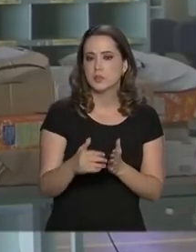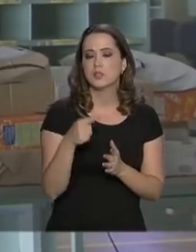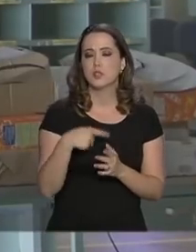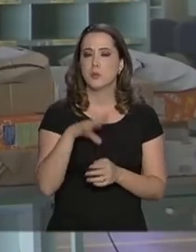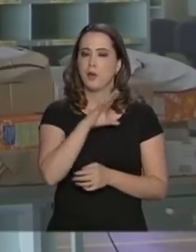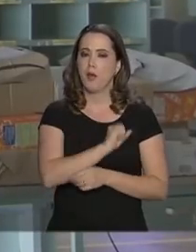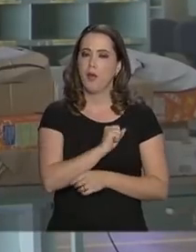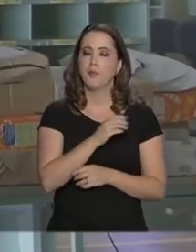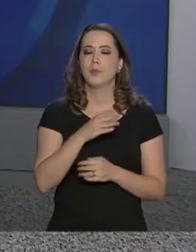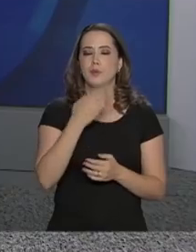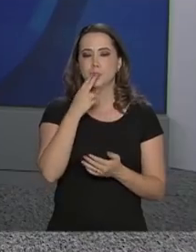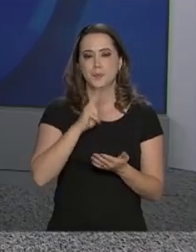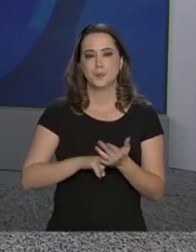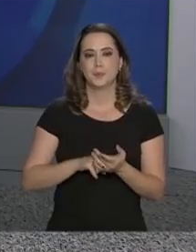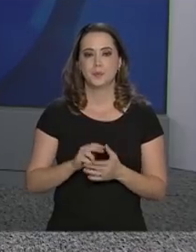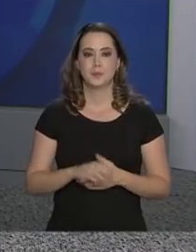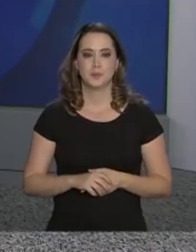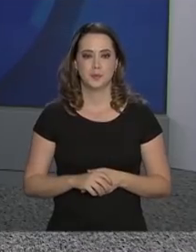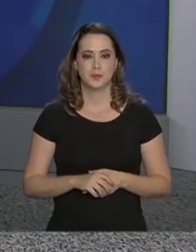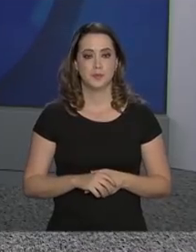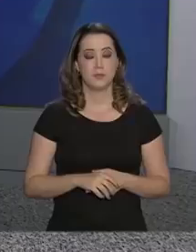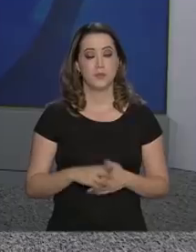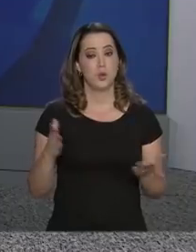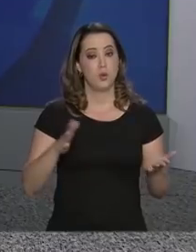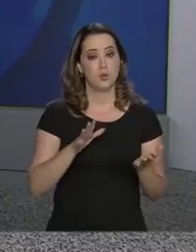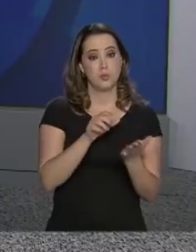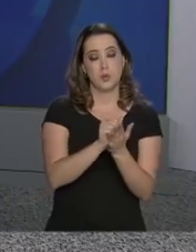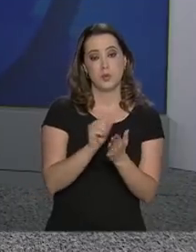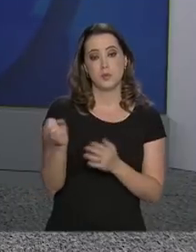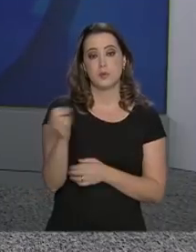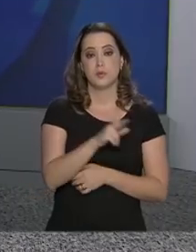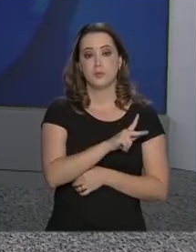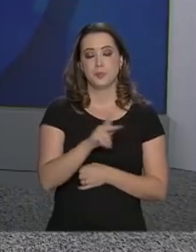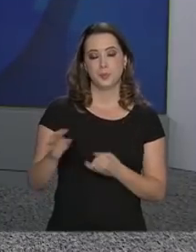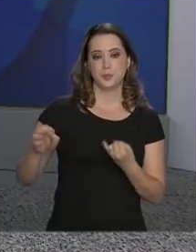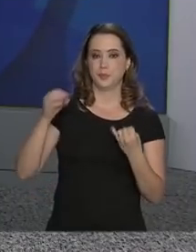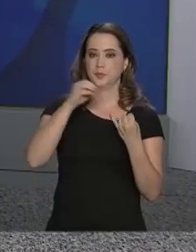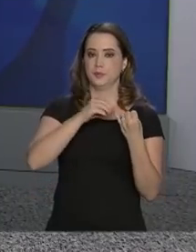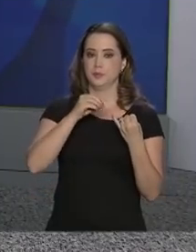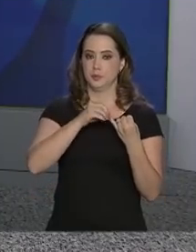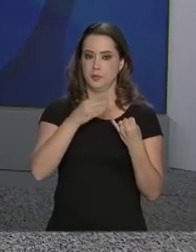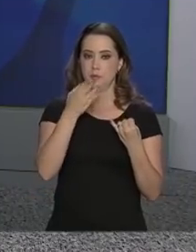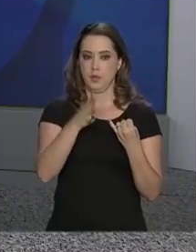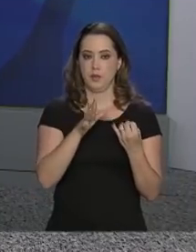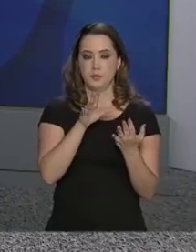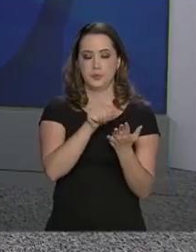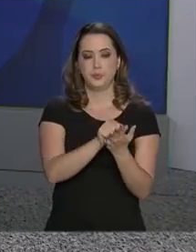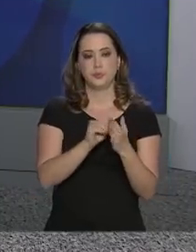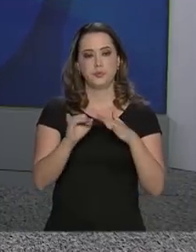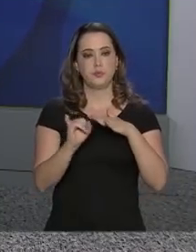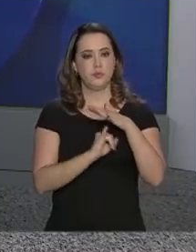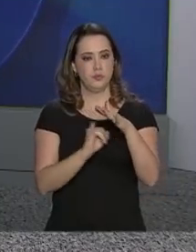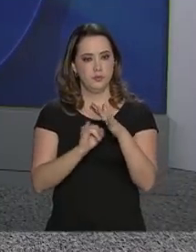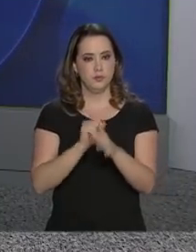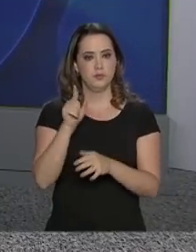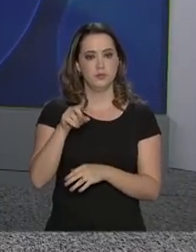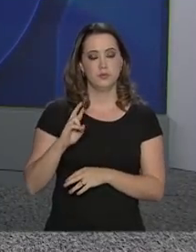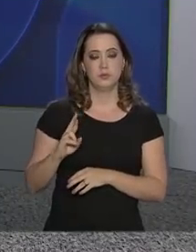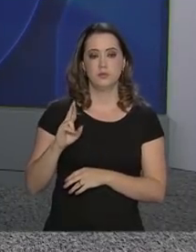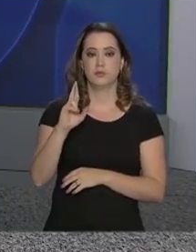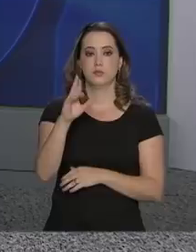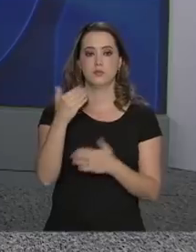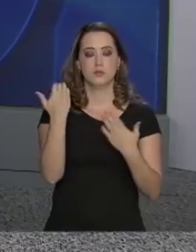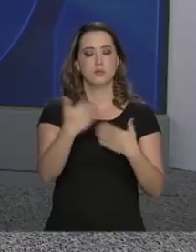tem uma paixão pelos Correios. Tomou posse hoje o novo presidente do Inep. Marcos Vinícius Rodrigues assume o